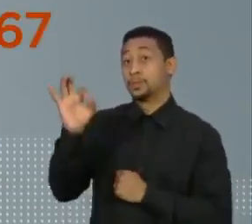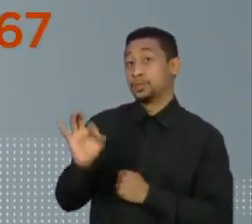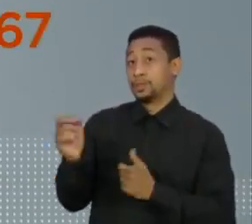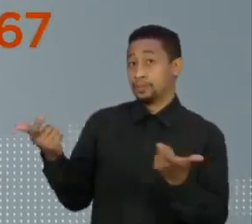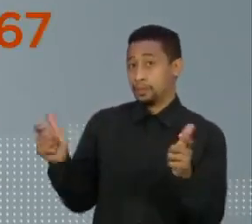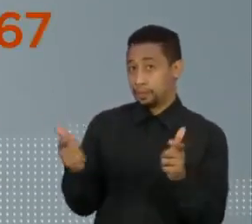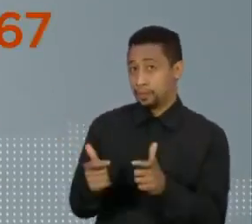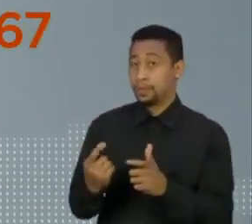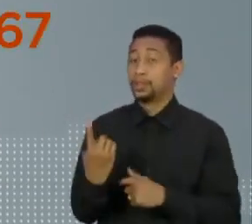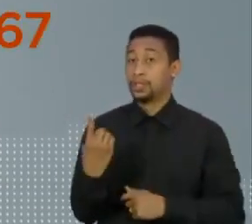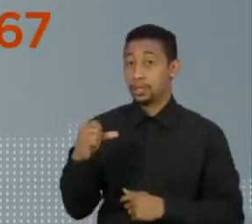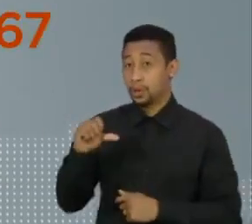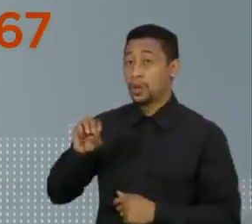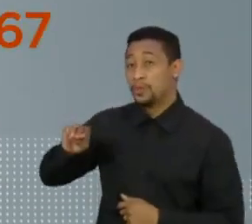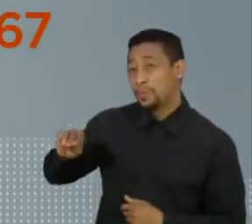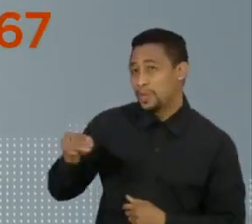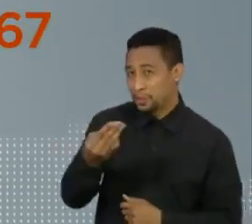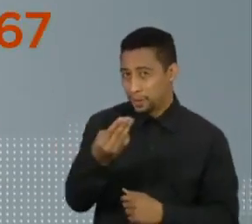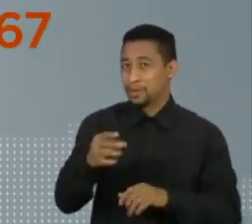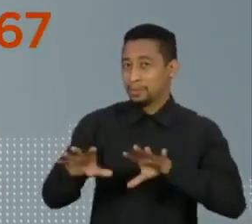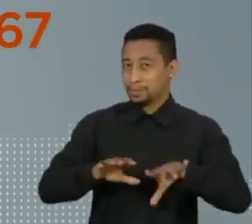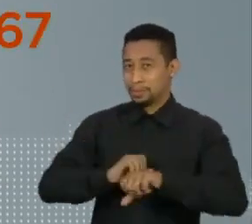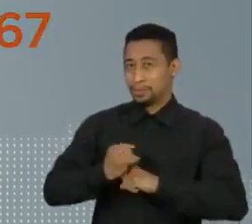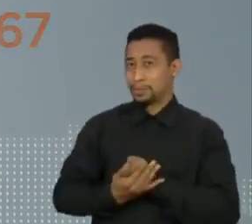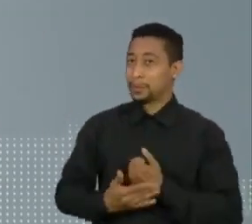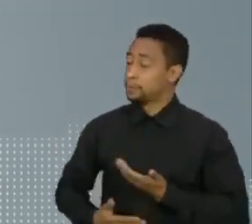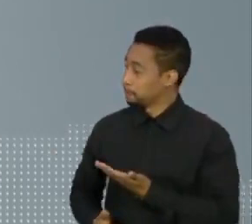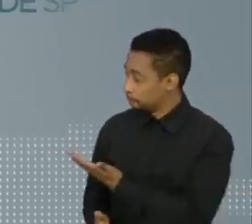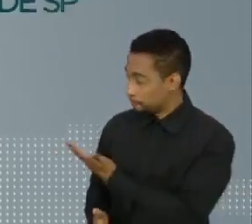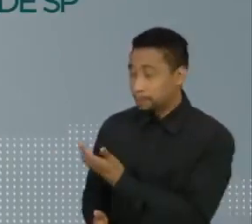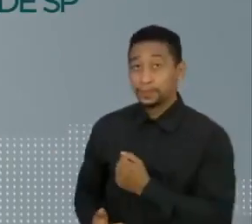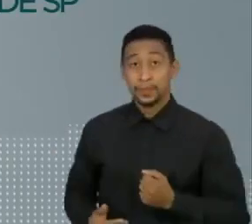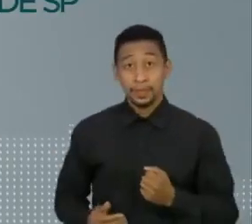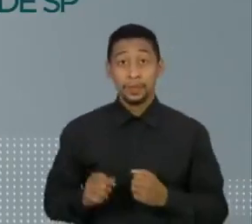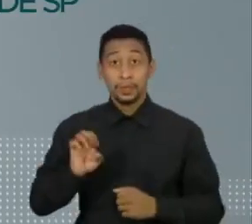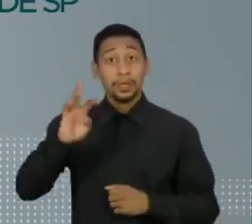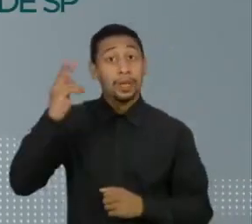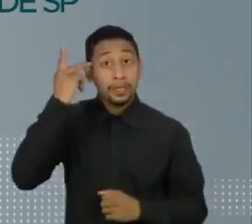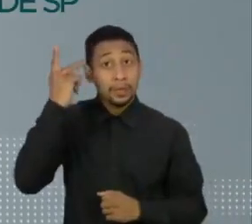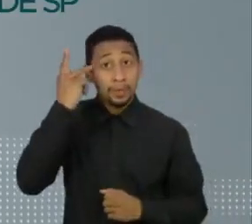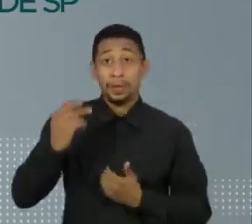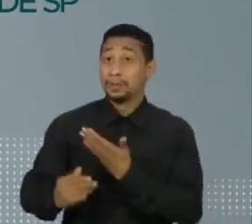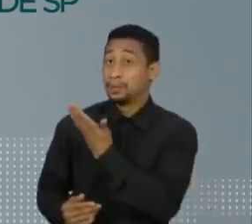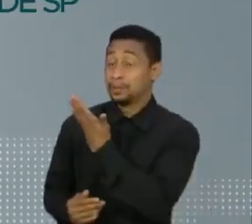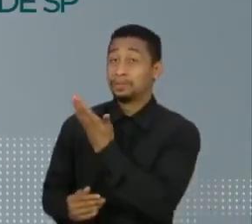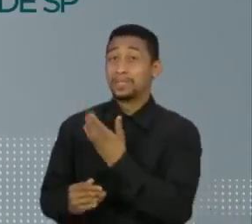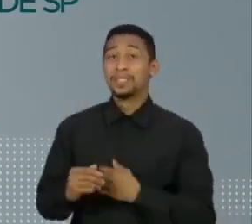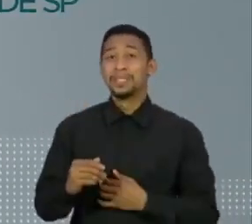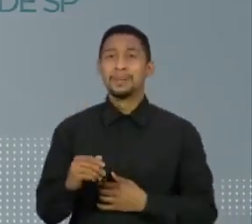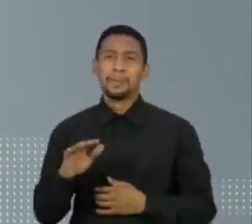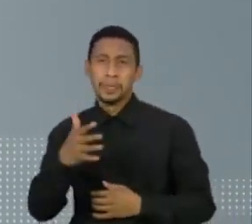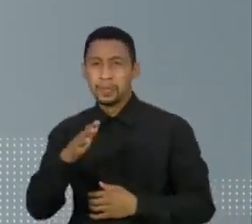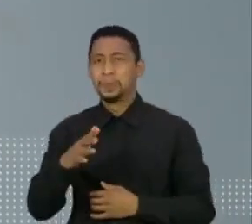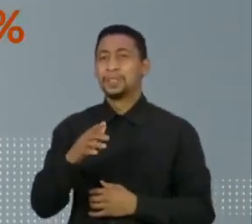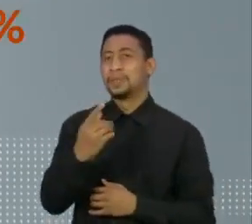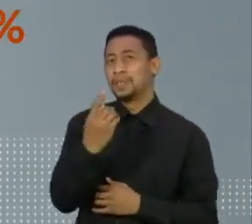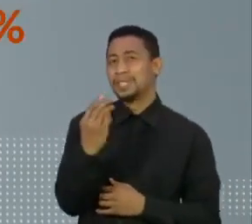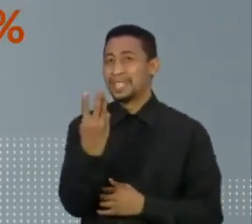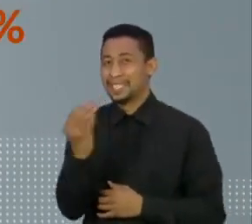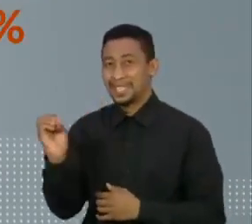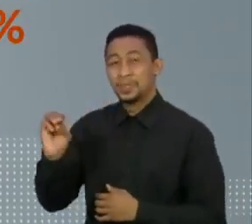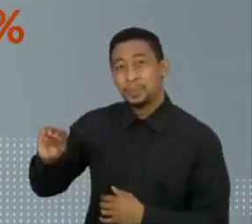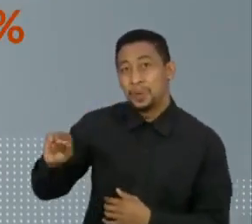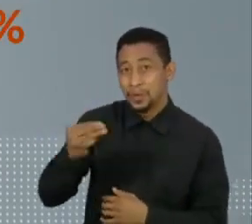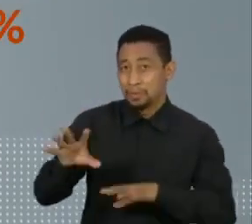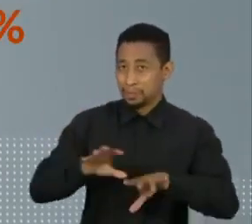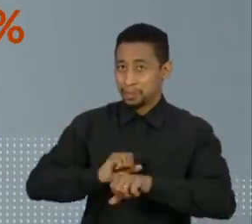17%. São quase 19 milhões e 400 mil. O estado de São Paulo tem mais de um quinto desse total. Minas Gerais vem a